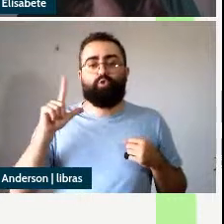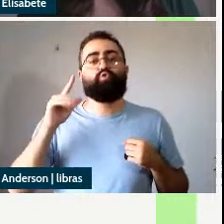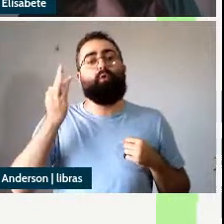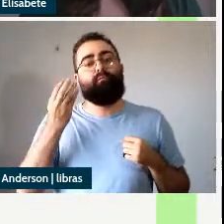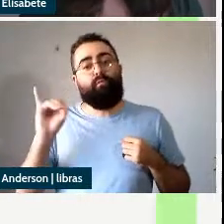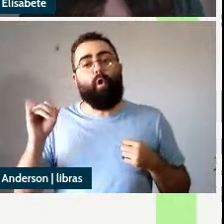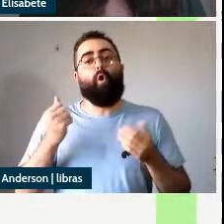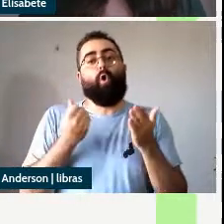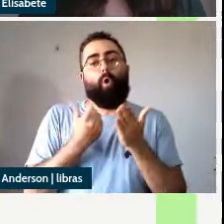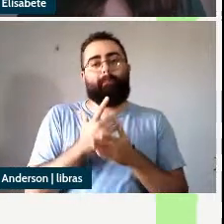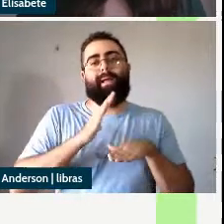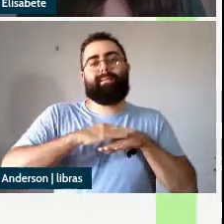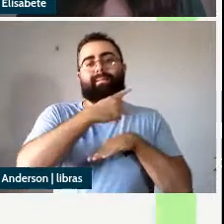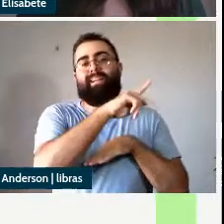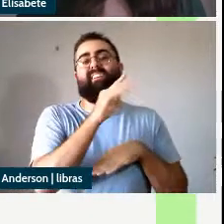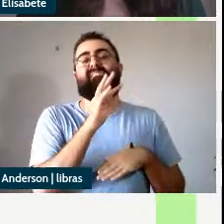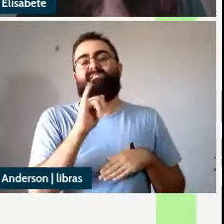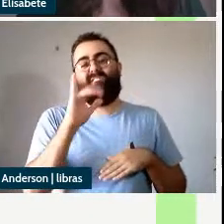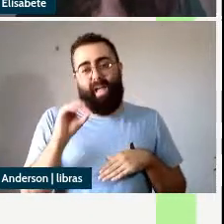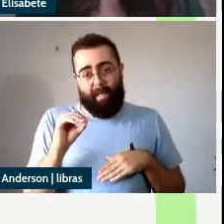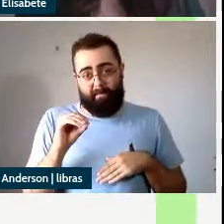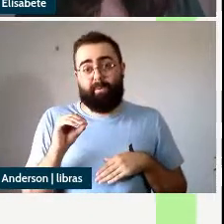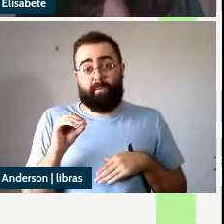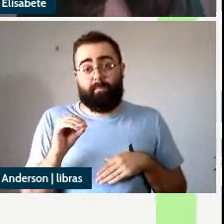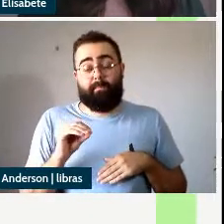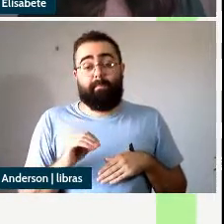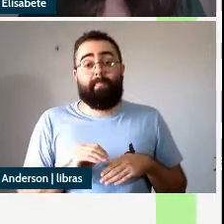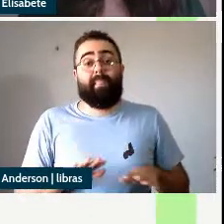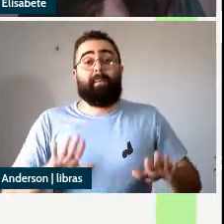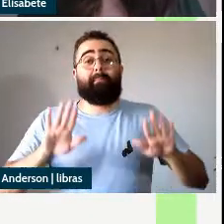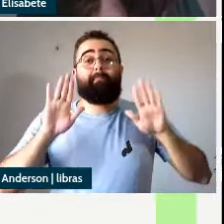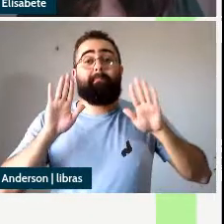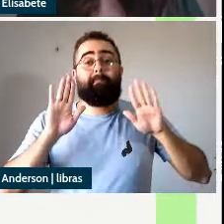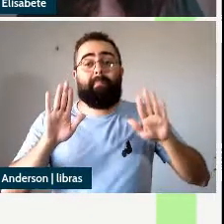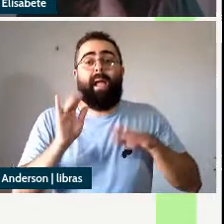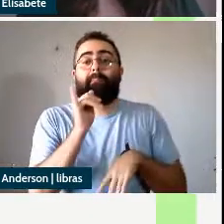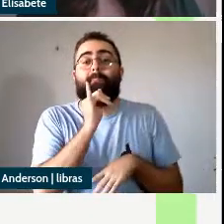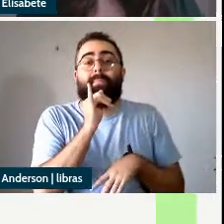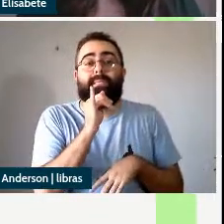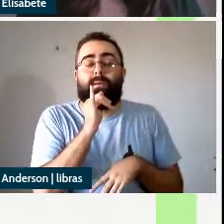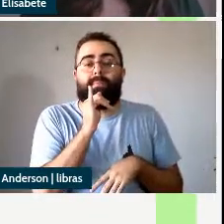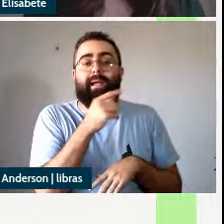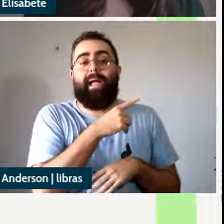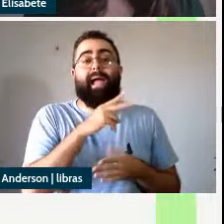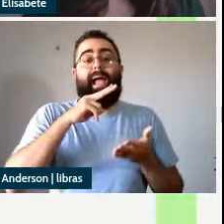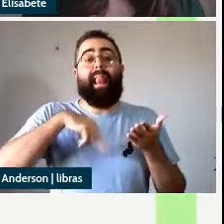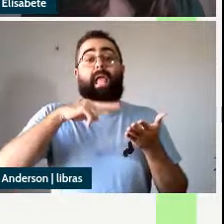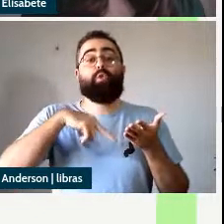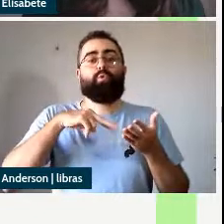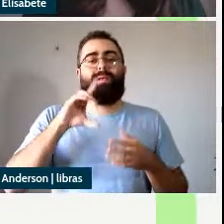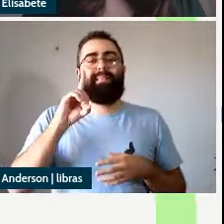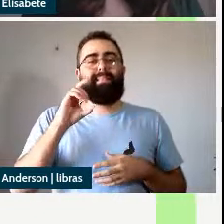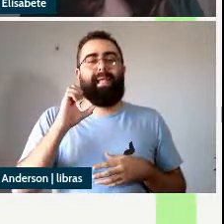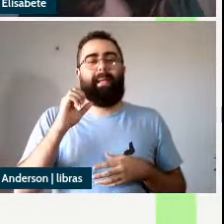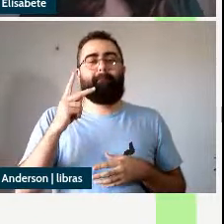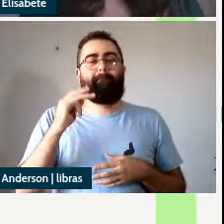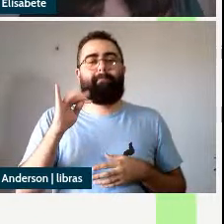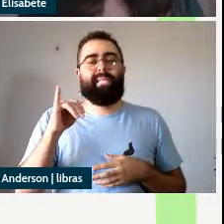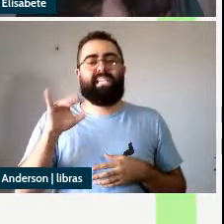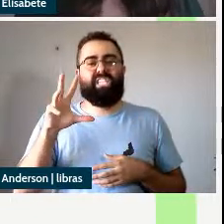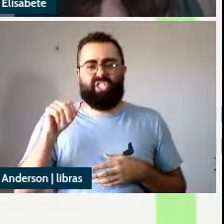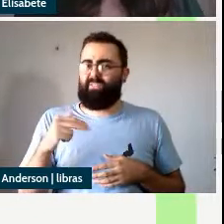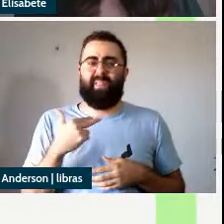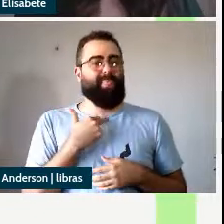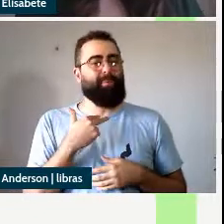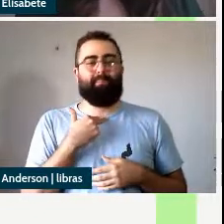comprou o carro azul mas na leitura depictiva isso não ocorre não é possível você trazer toda essa sequência para